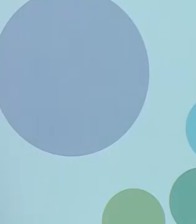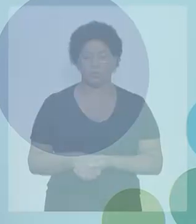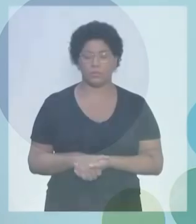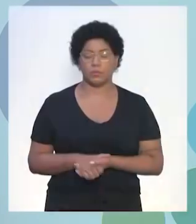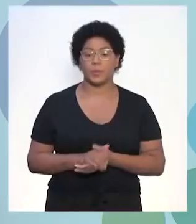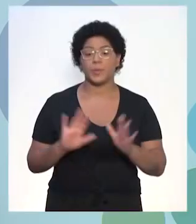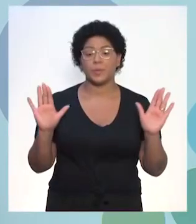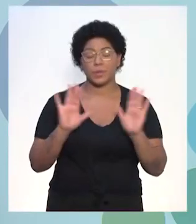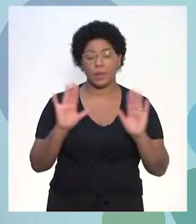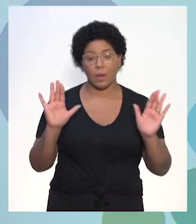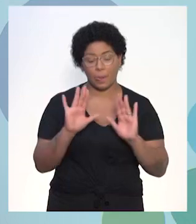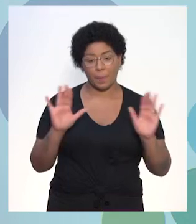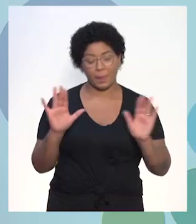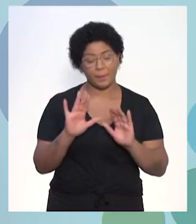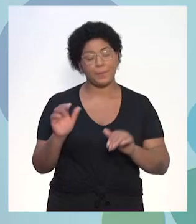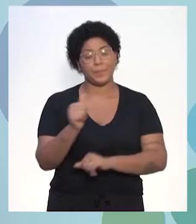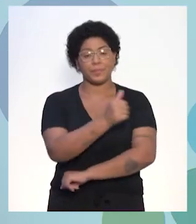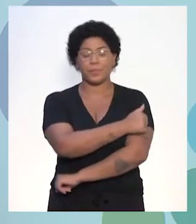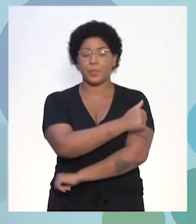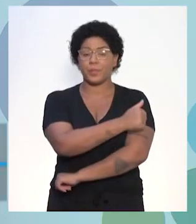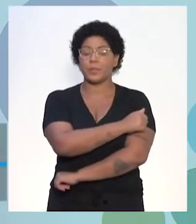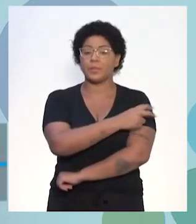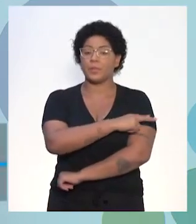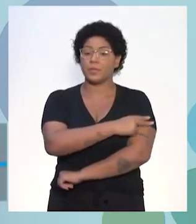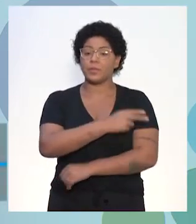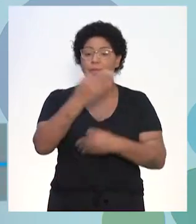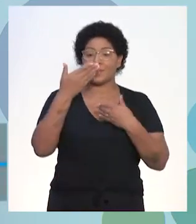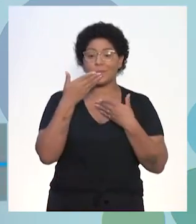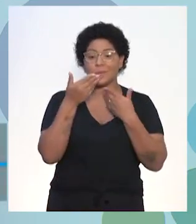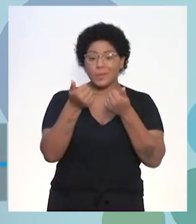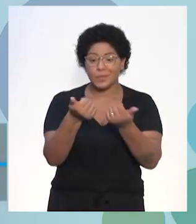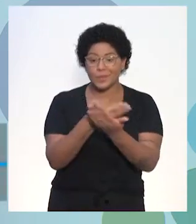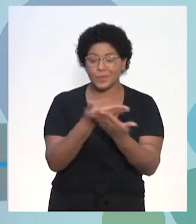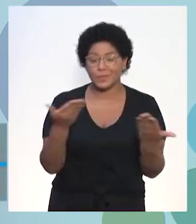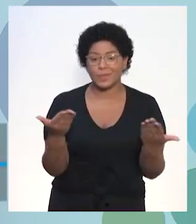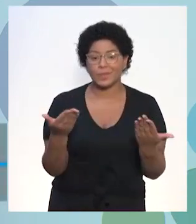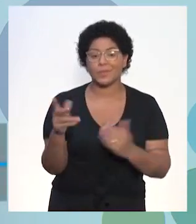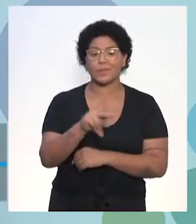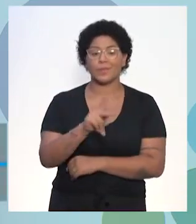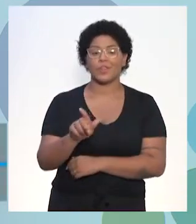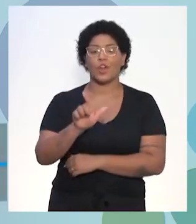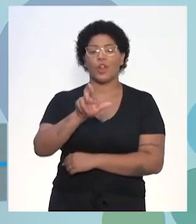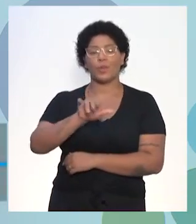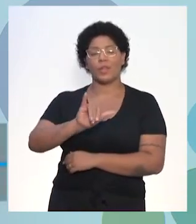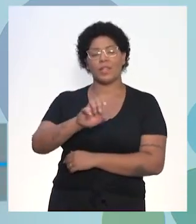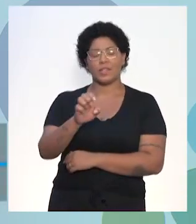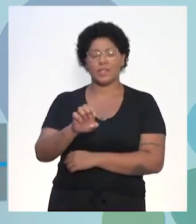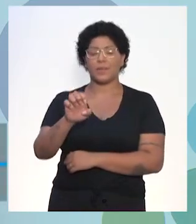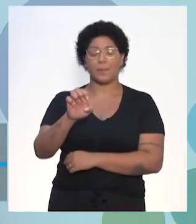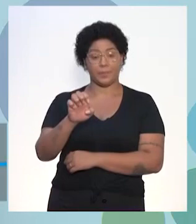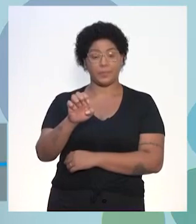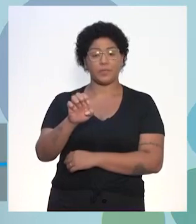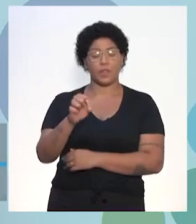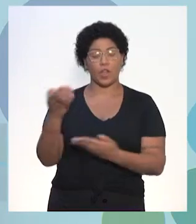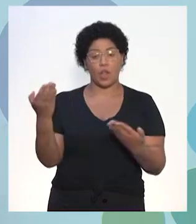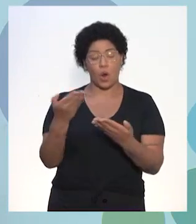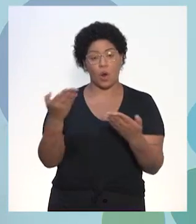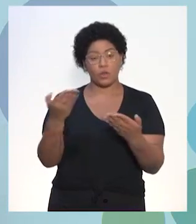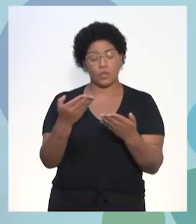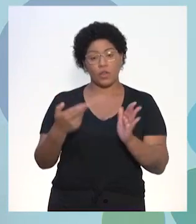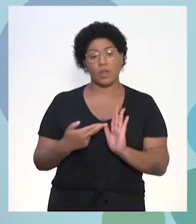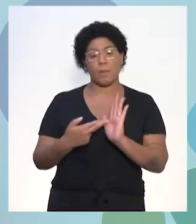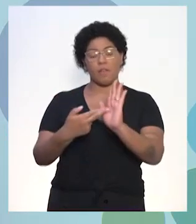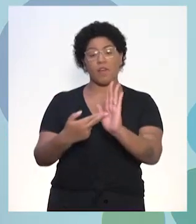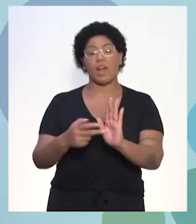Olá, estudantes da segunda série do Ensino Médio, tudo bem com vocês? Eu sou a professora Luísa Coutinho e hoje estou aqui para falar um